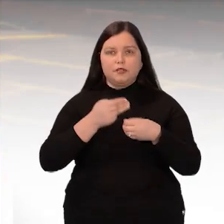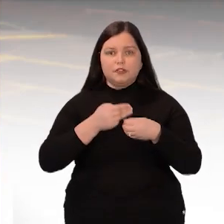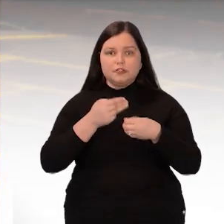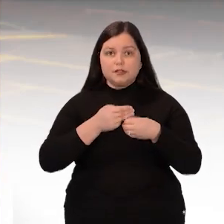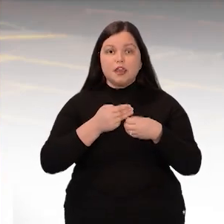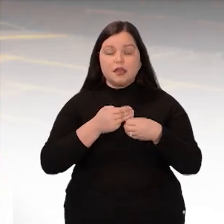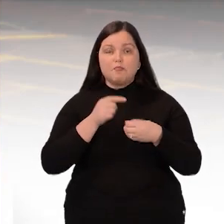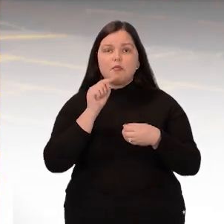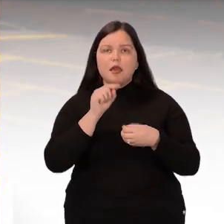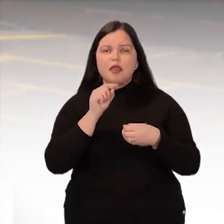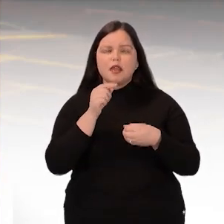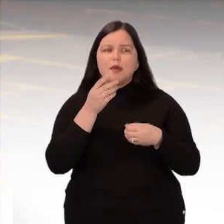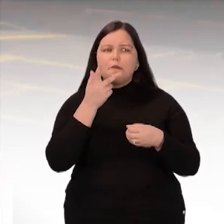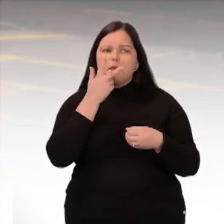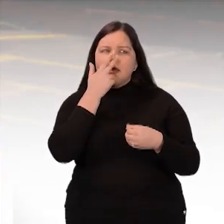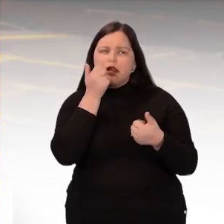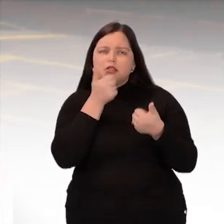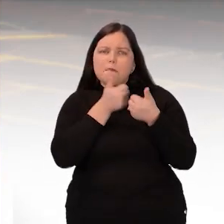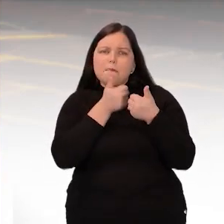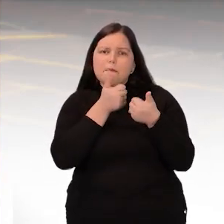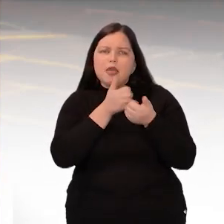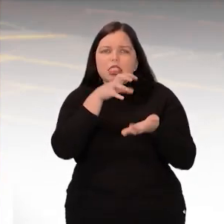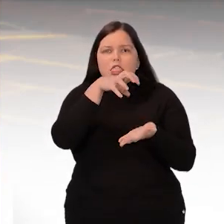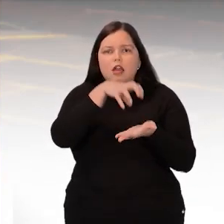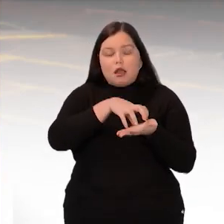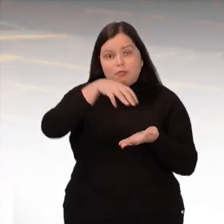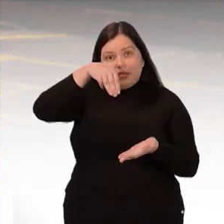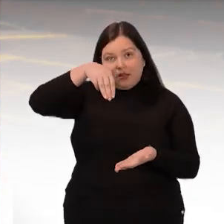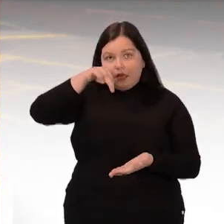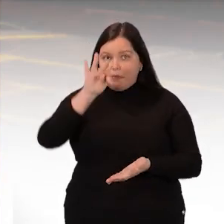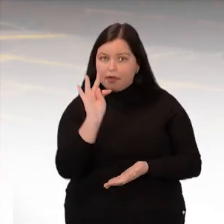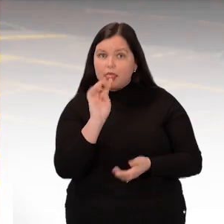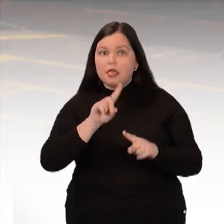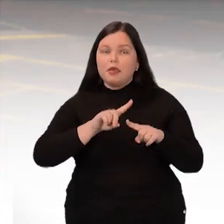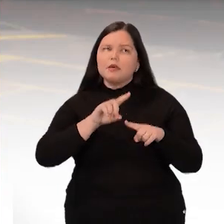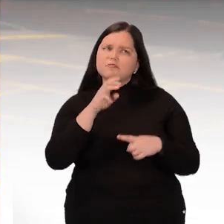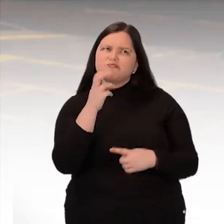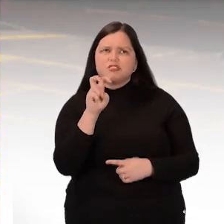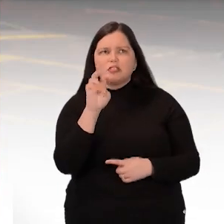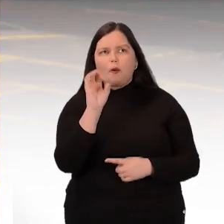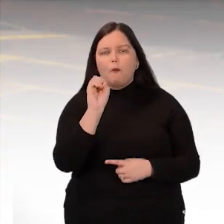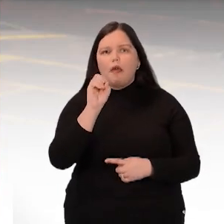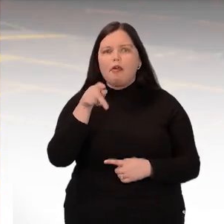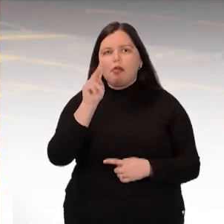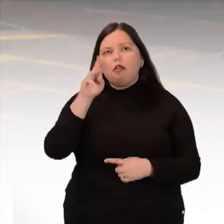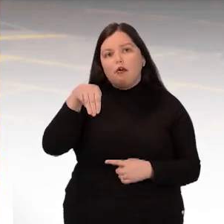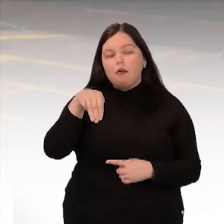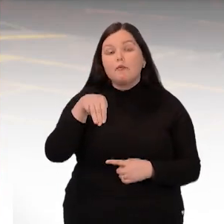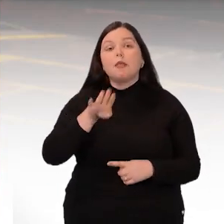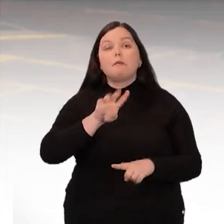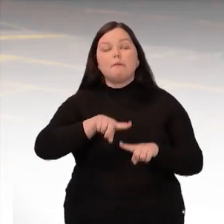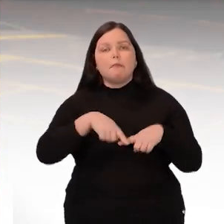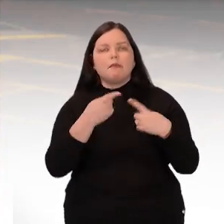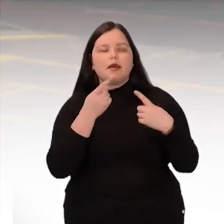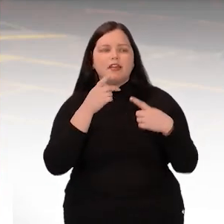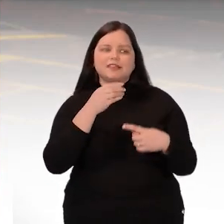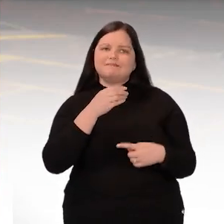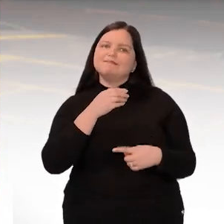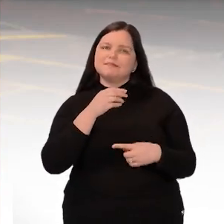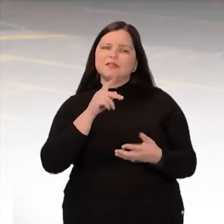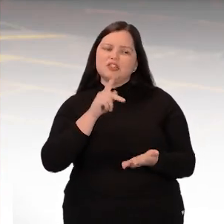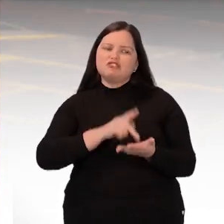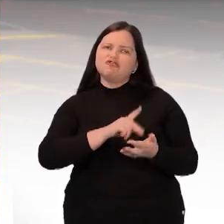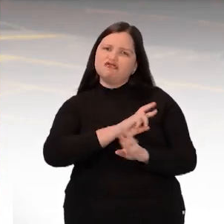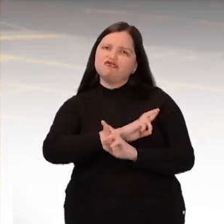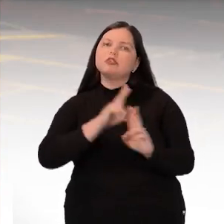Cuiabana. Mas, apesar de ficar bem pertinho da capital do Estado, menos de 50 quilômetros, a realidade não poderia